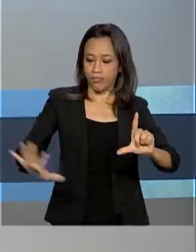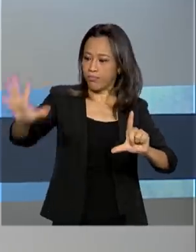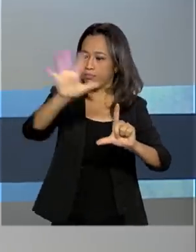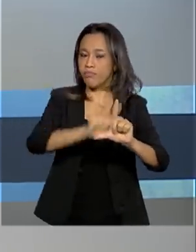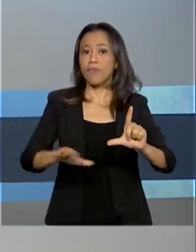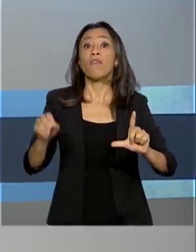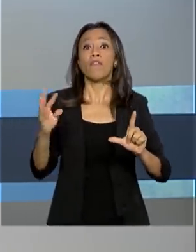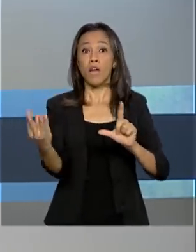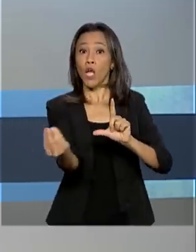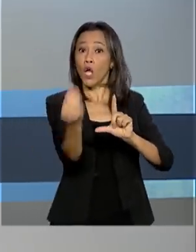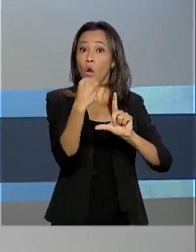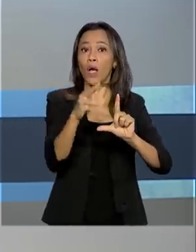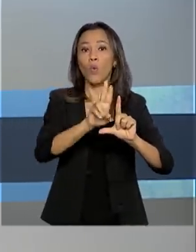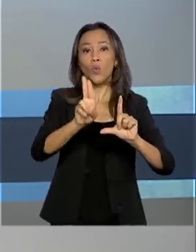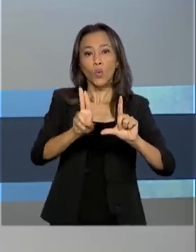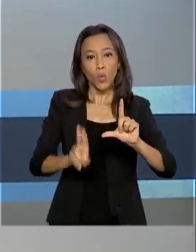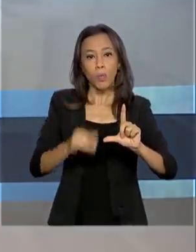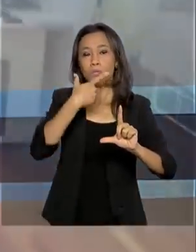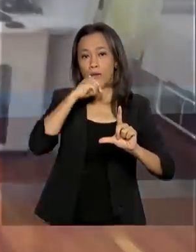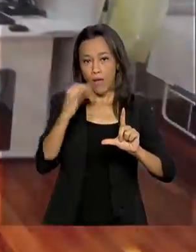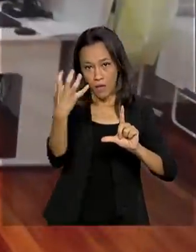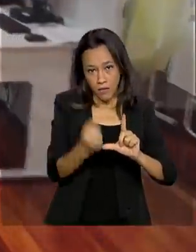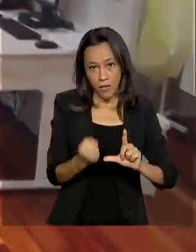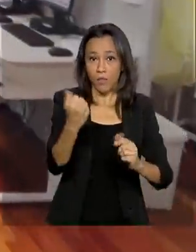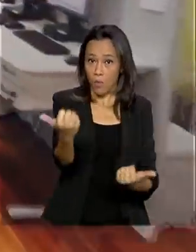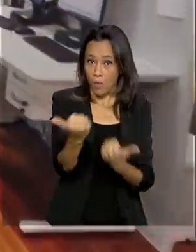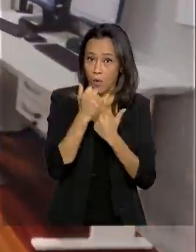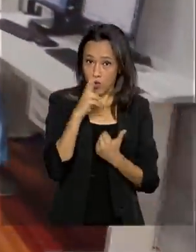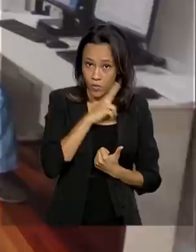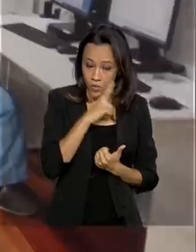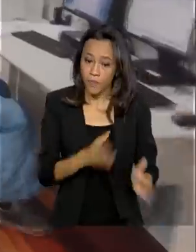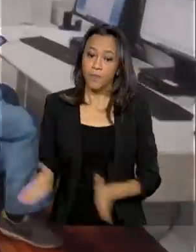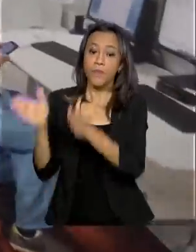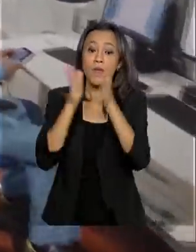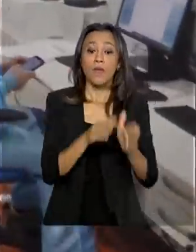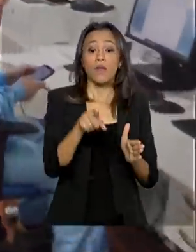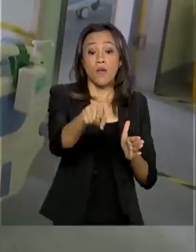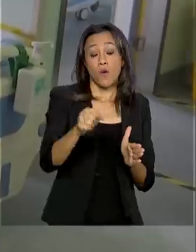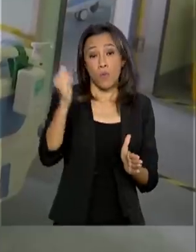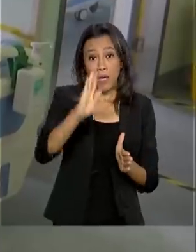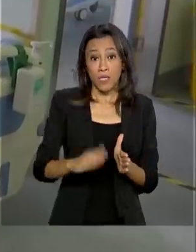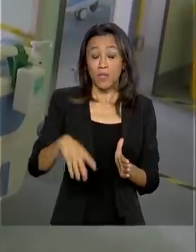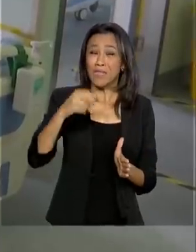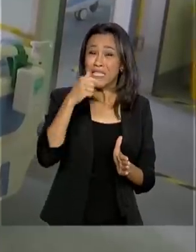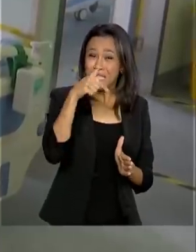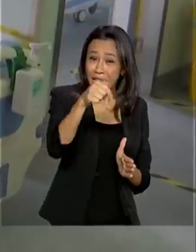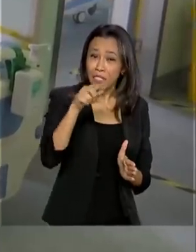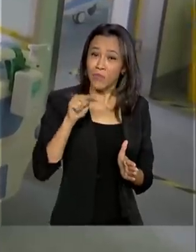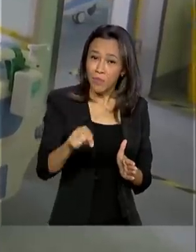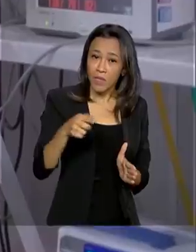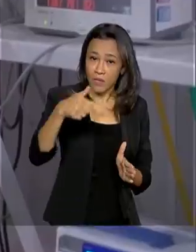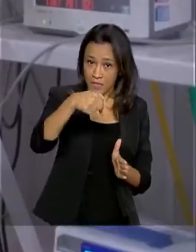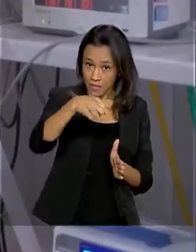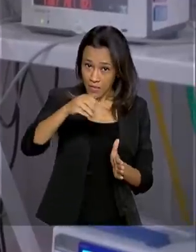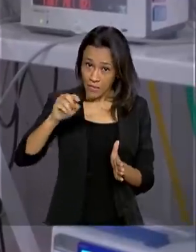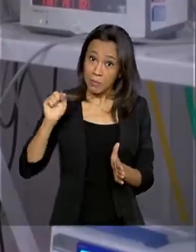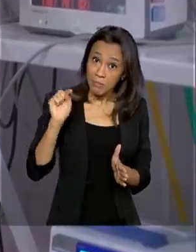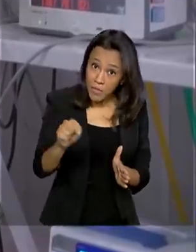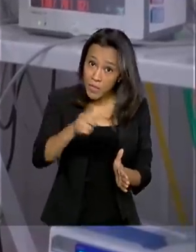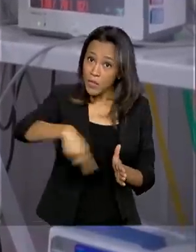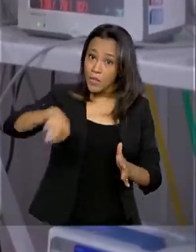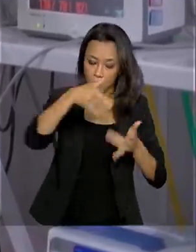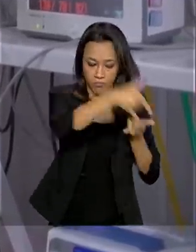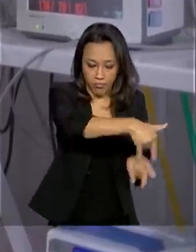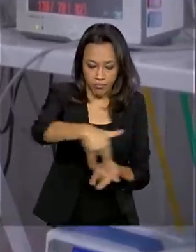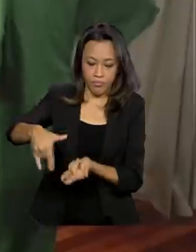de quem recebe o benefício. O Brasil já conta com mais de 7.700 leitos de UTI exclusivos para